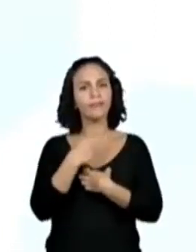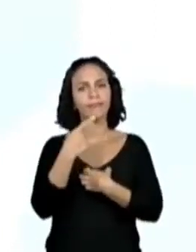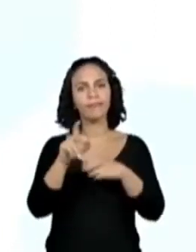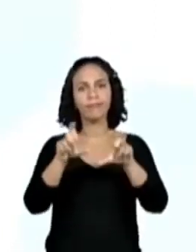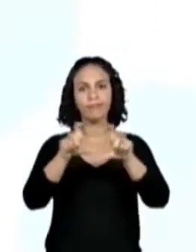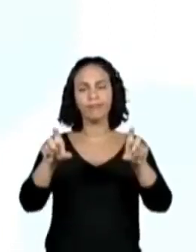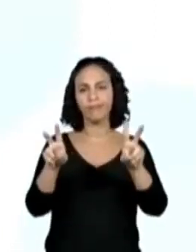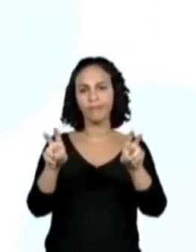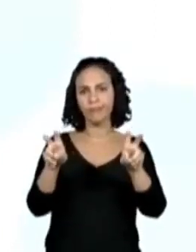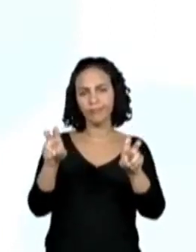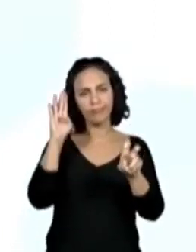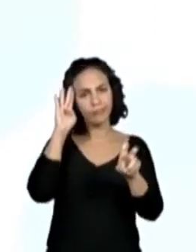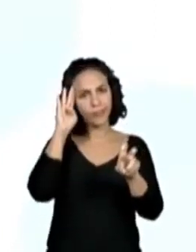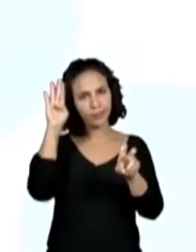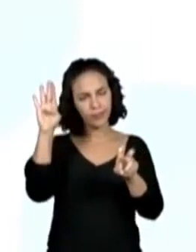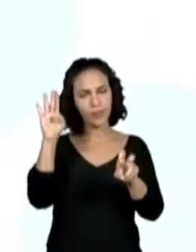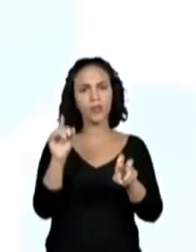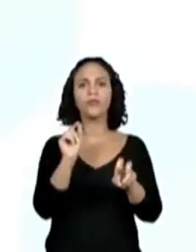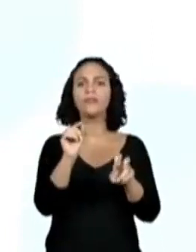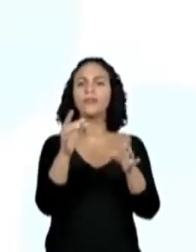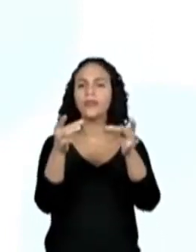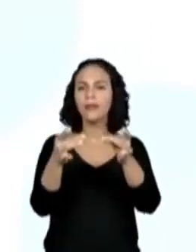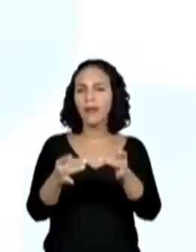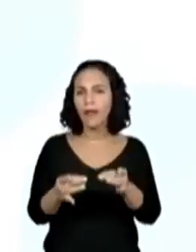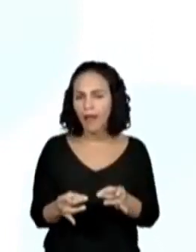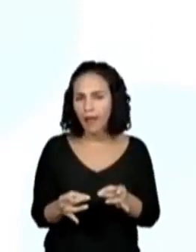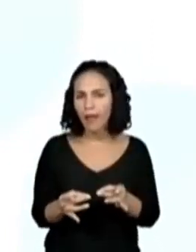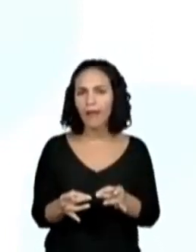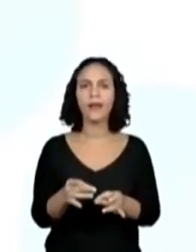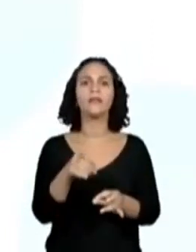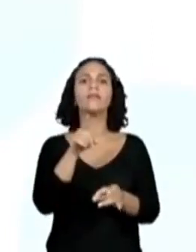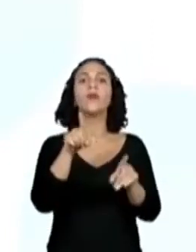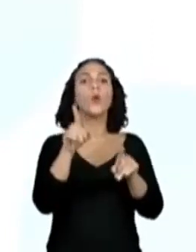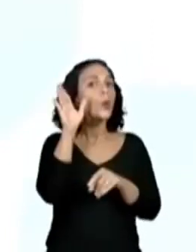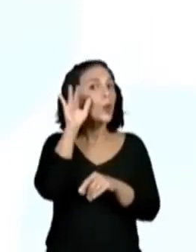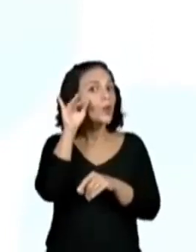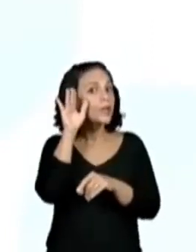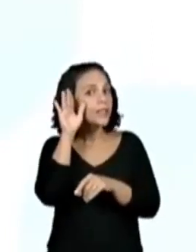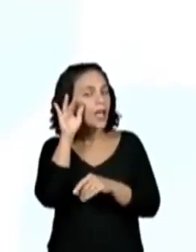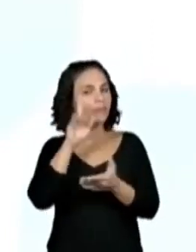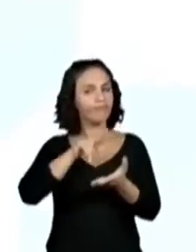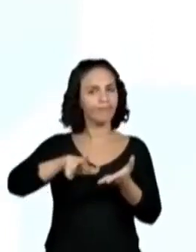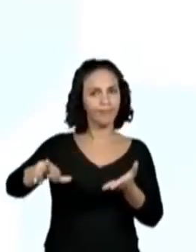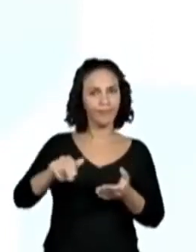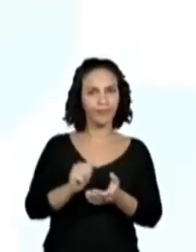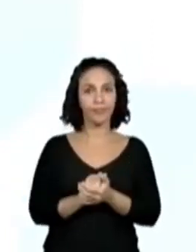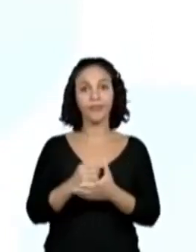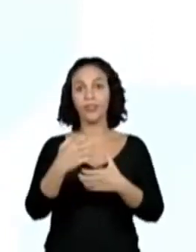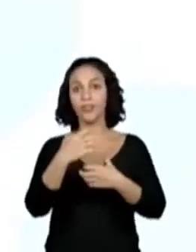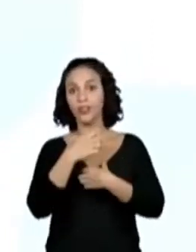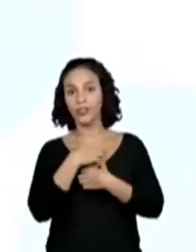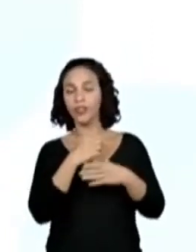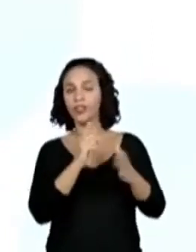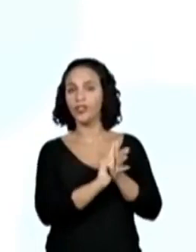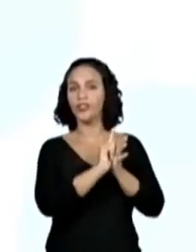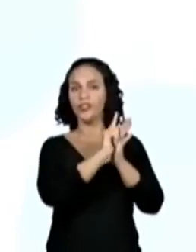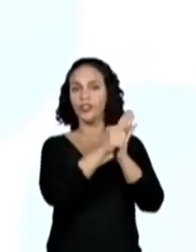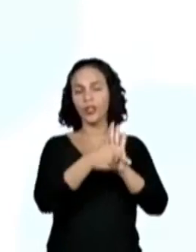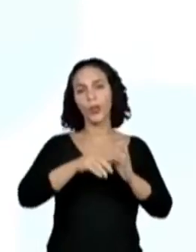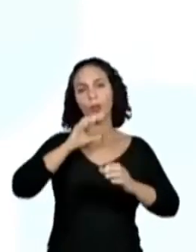título do verbete, definição, detalhamento, curiosidades, o estilo e a situação